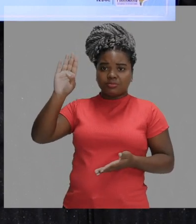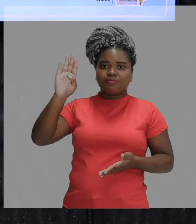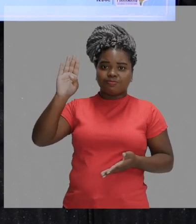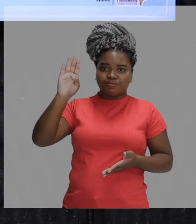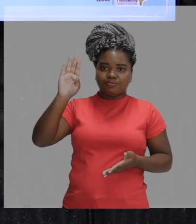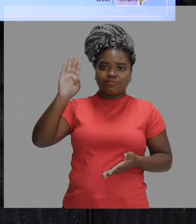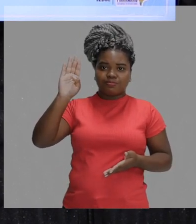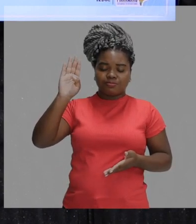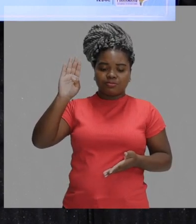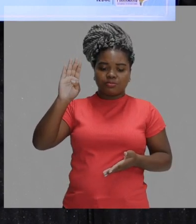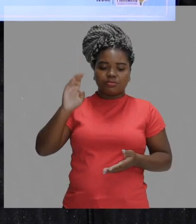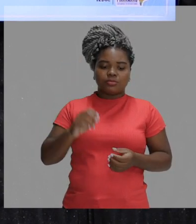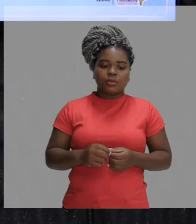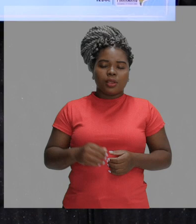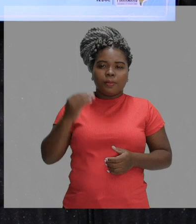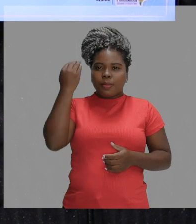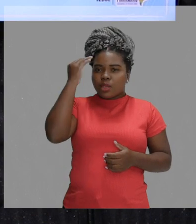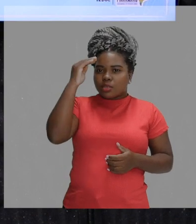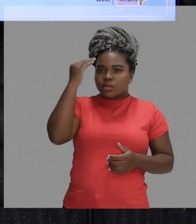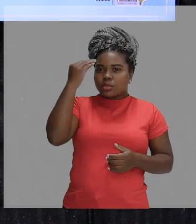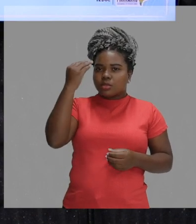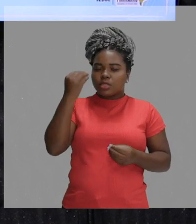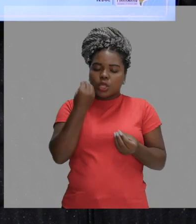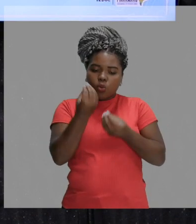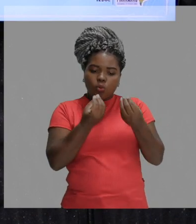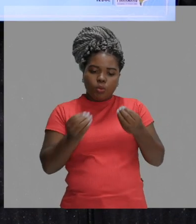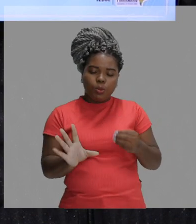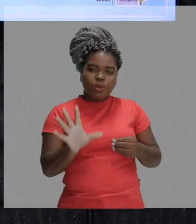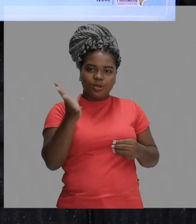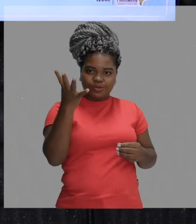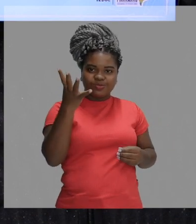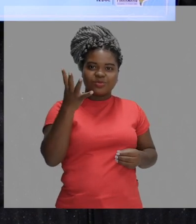para poder a gente entender esse fenômeno